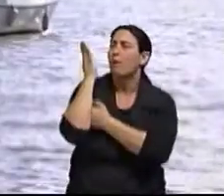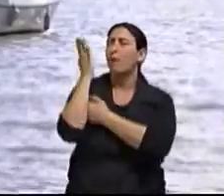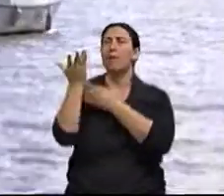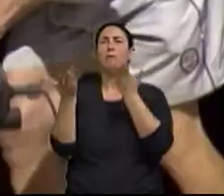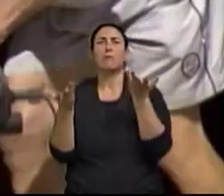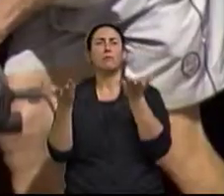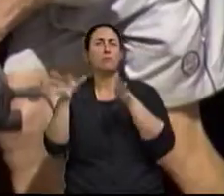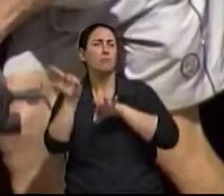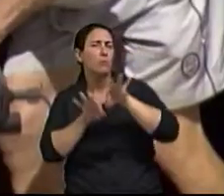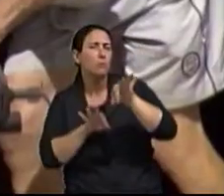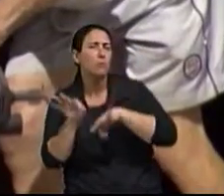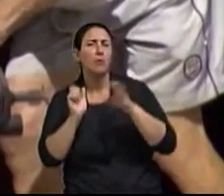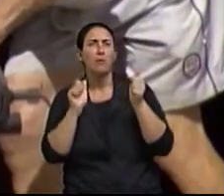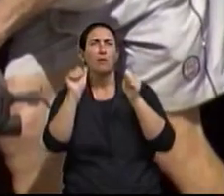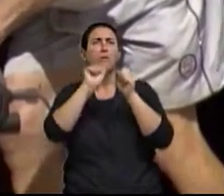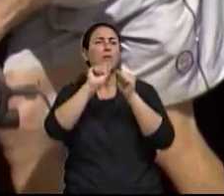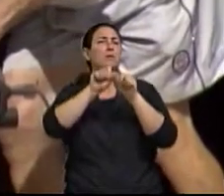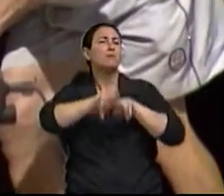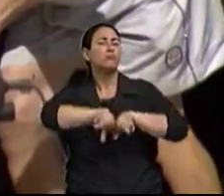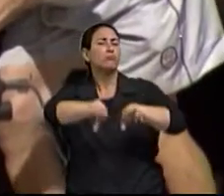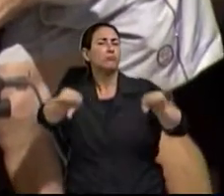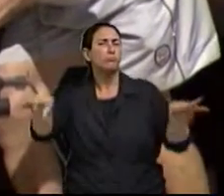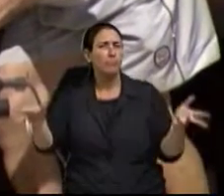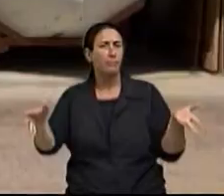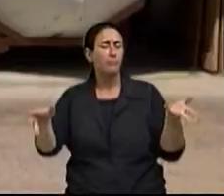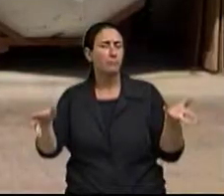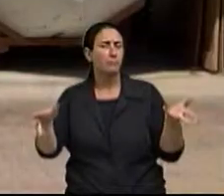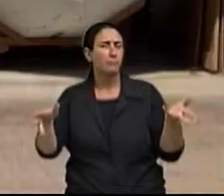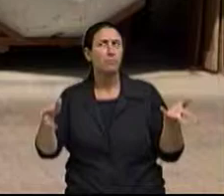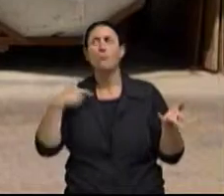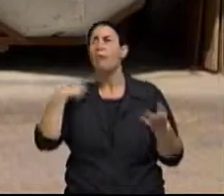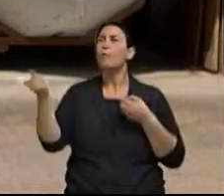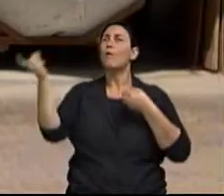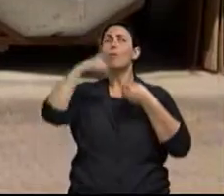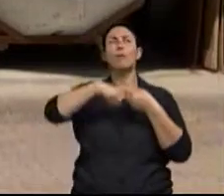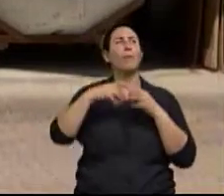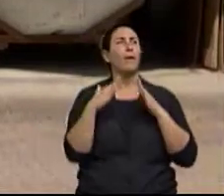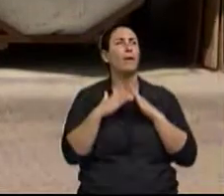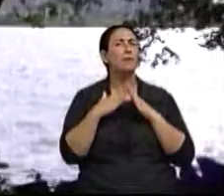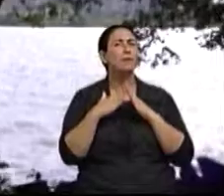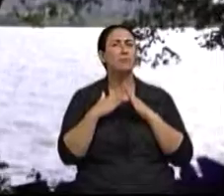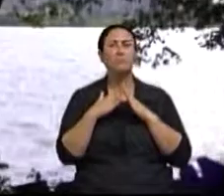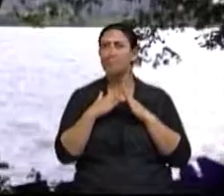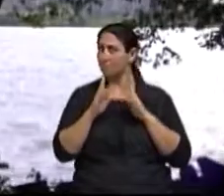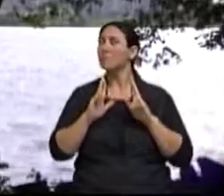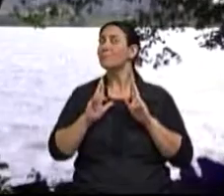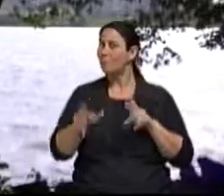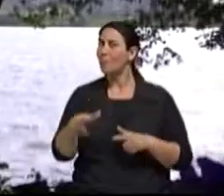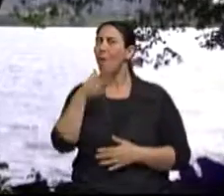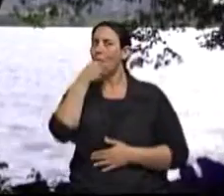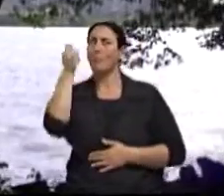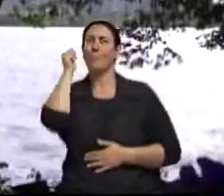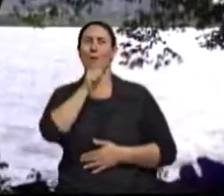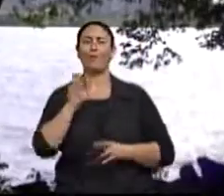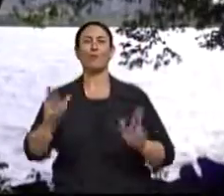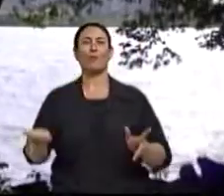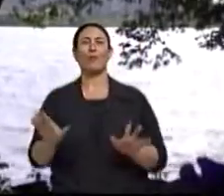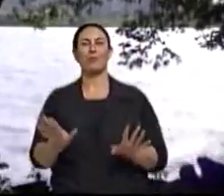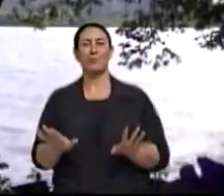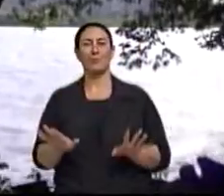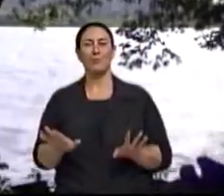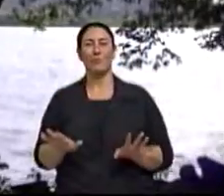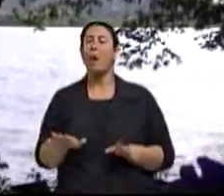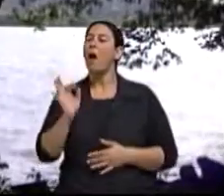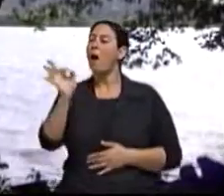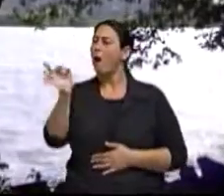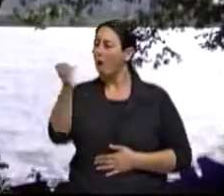projetos, ter essas atividades, ou vou voltar para casa. Claro. E é diferente o homem e a mulher voltar para casa, né? Aí depois nós vamos falar